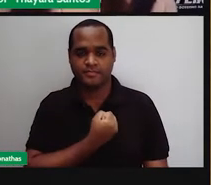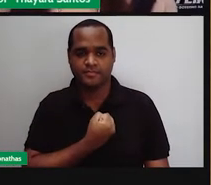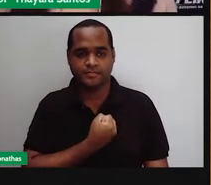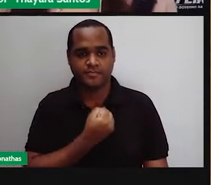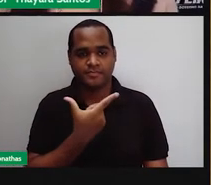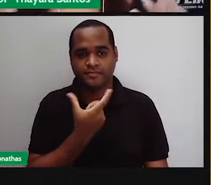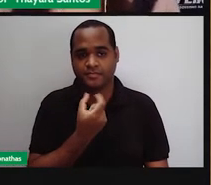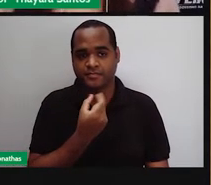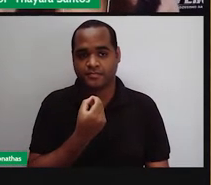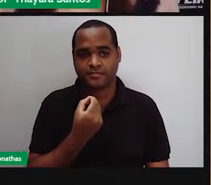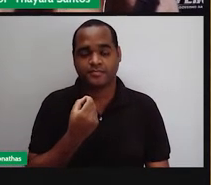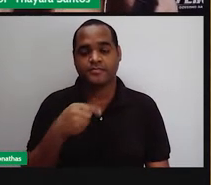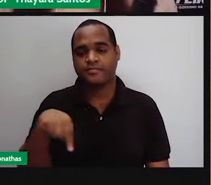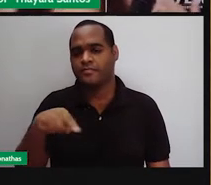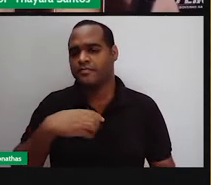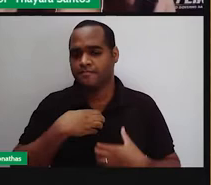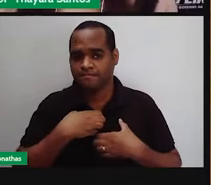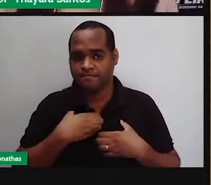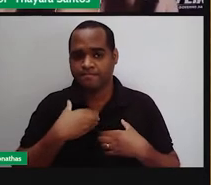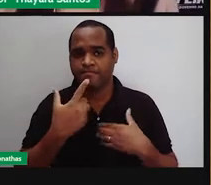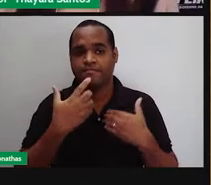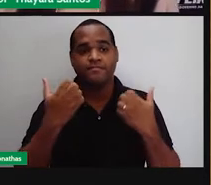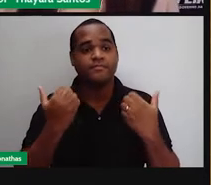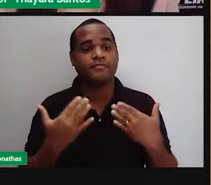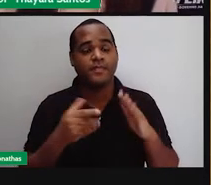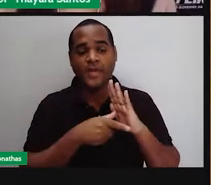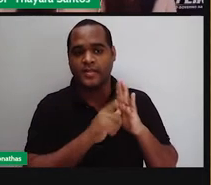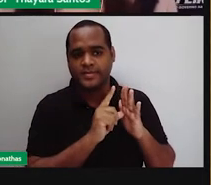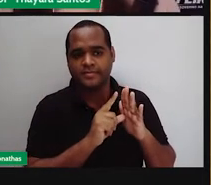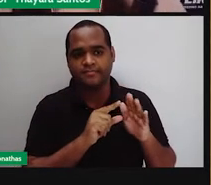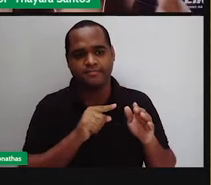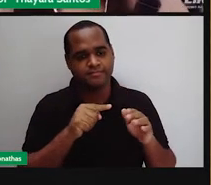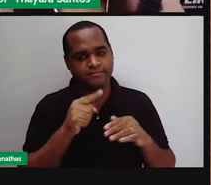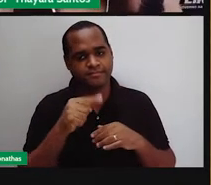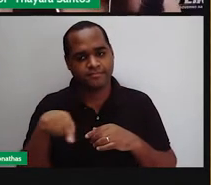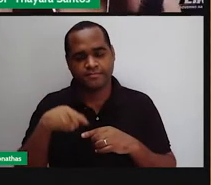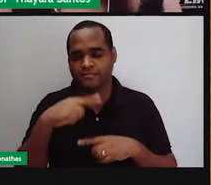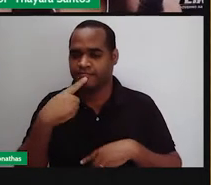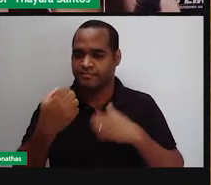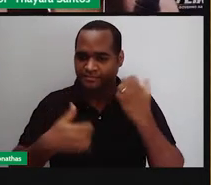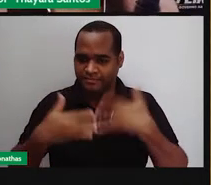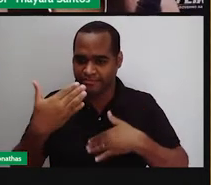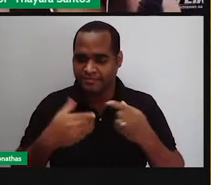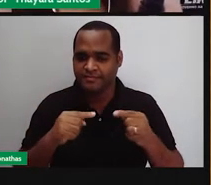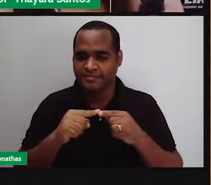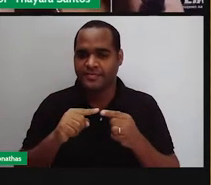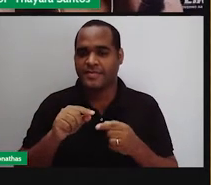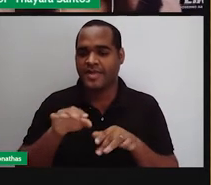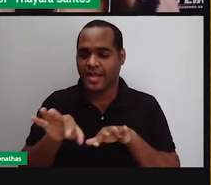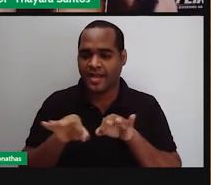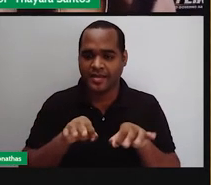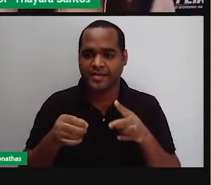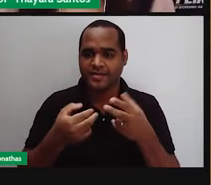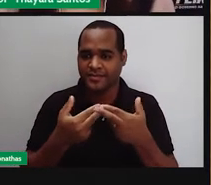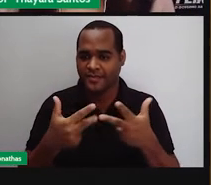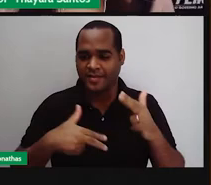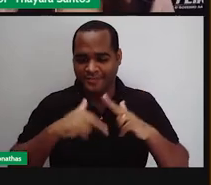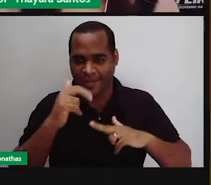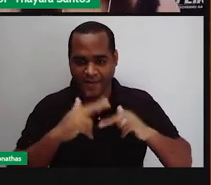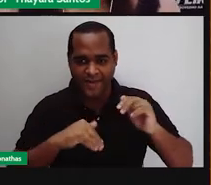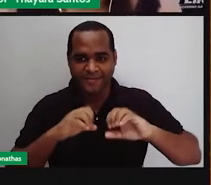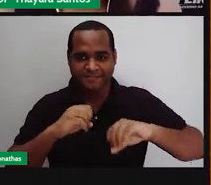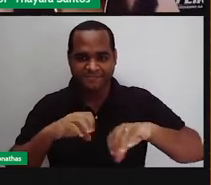continuar falando sobre os sentidos que a gente já estava falando na aula anterior. Então, vamos lá continuar essa nossa arraiala de ciências por aqui.